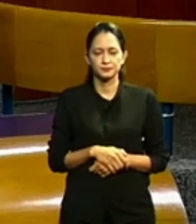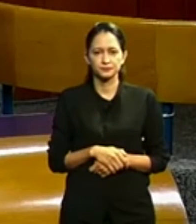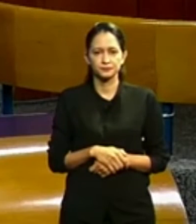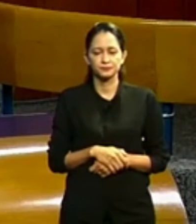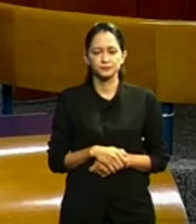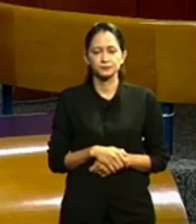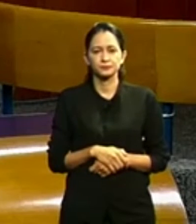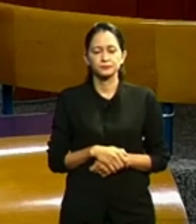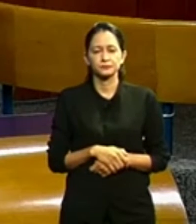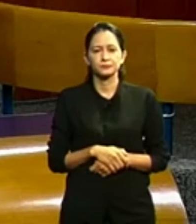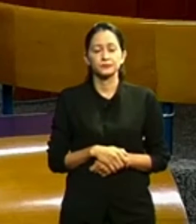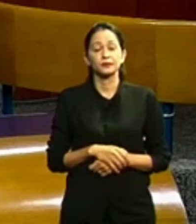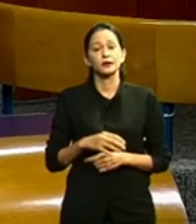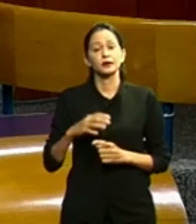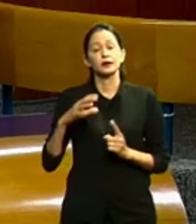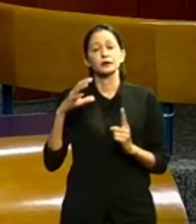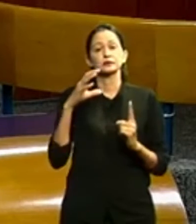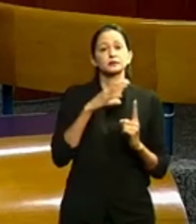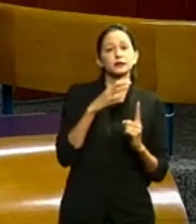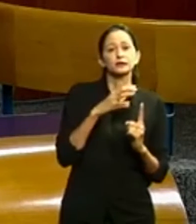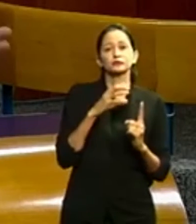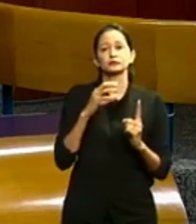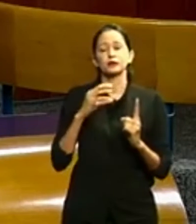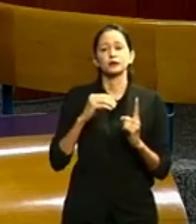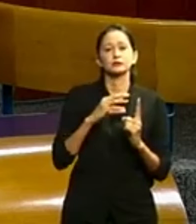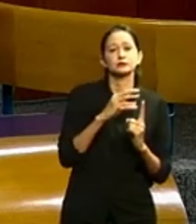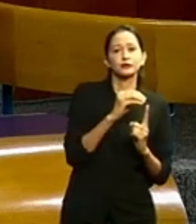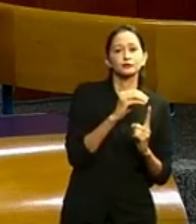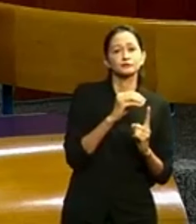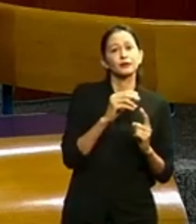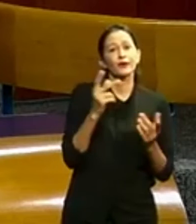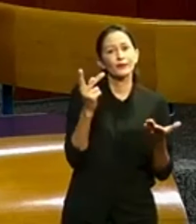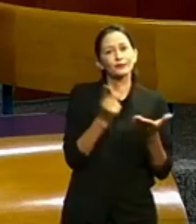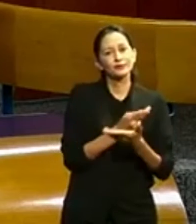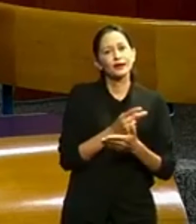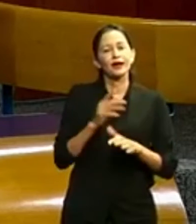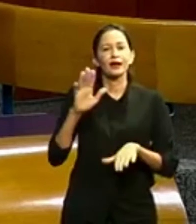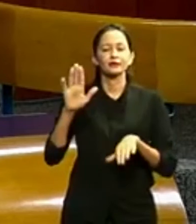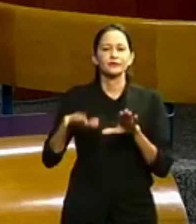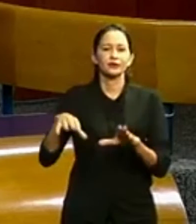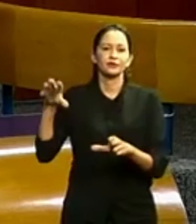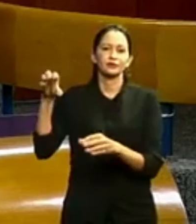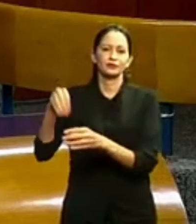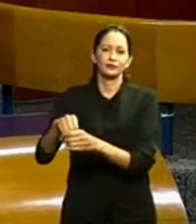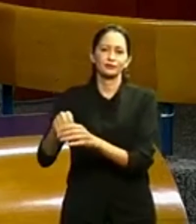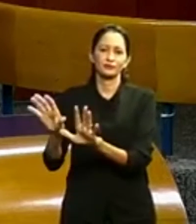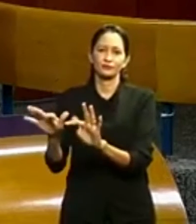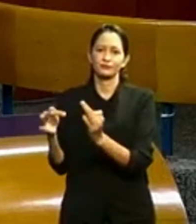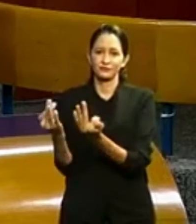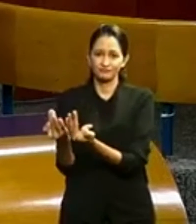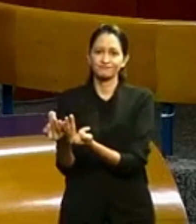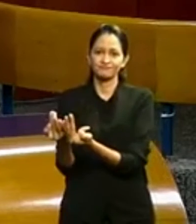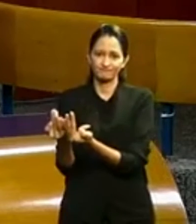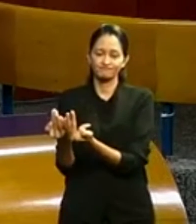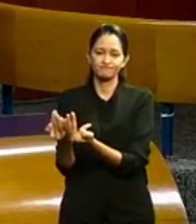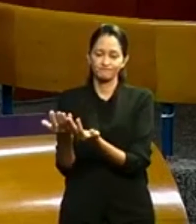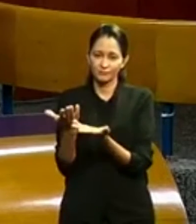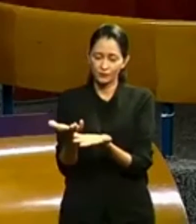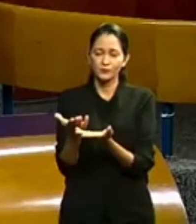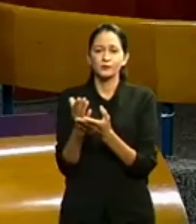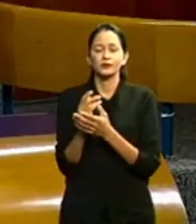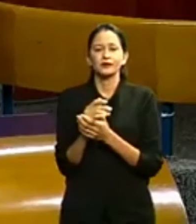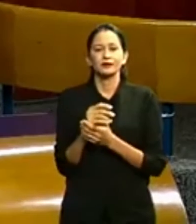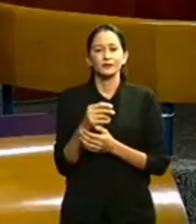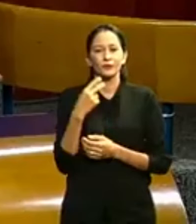o assédio, até em relações familiares, como foi até citado pela vereadora. E,